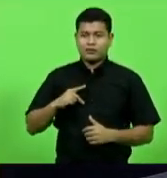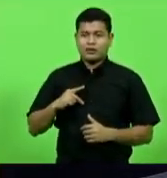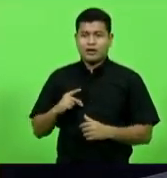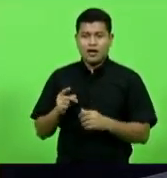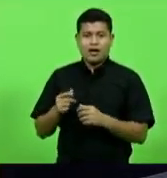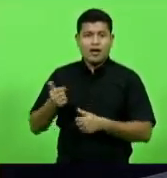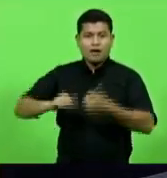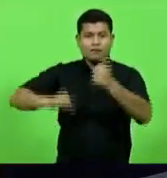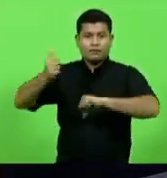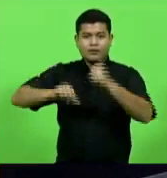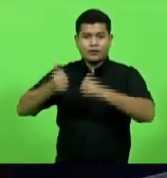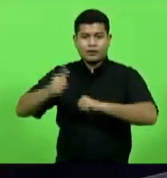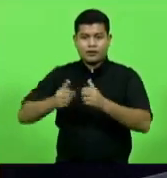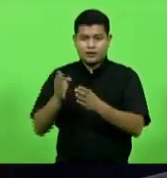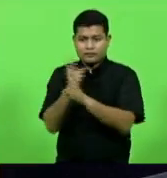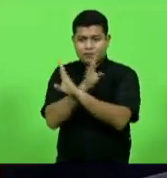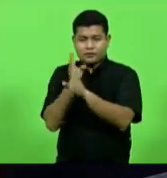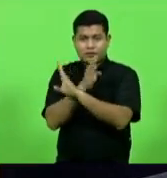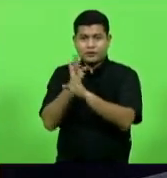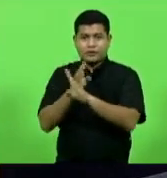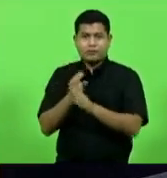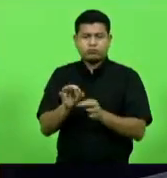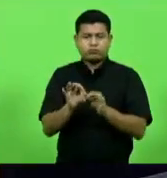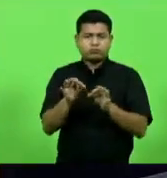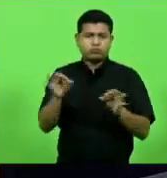depois de um longo processo de investigação